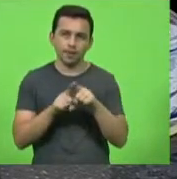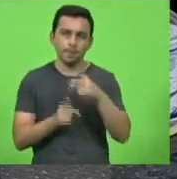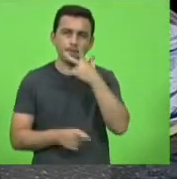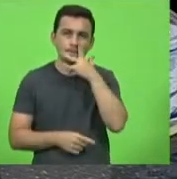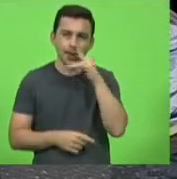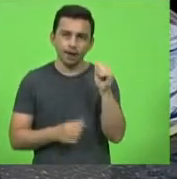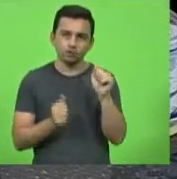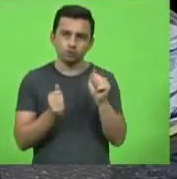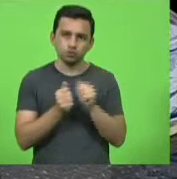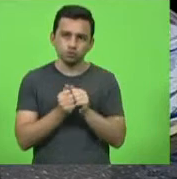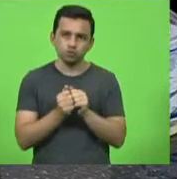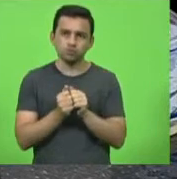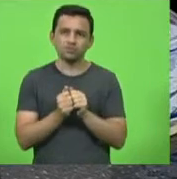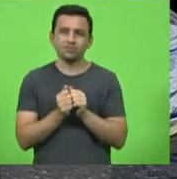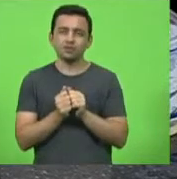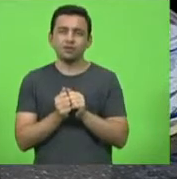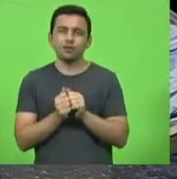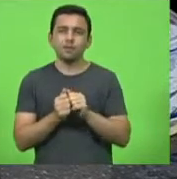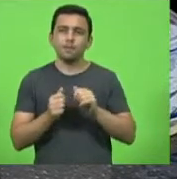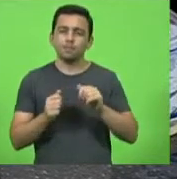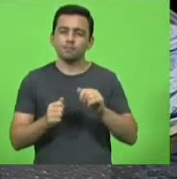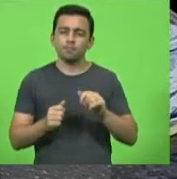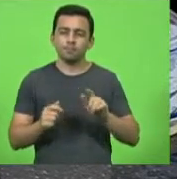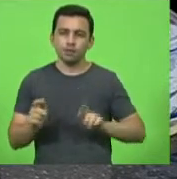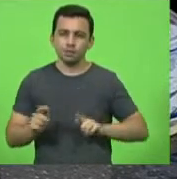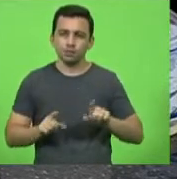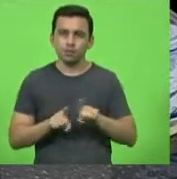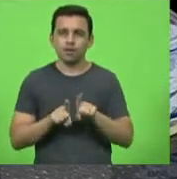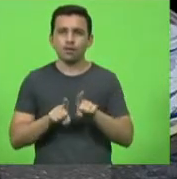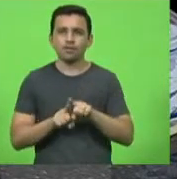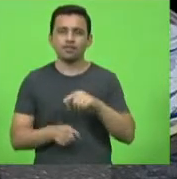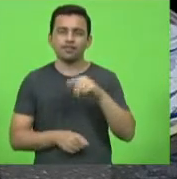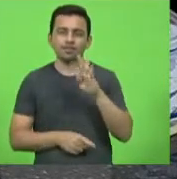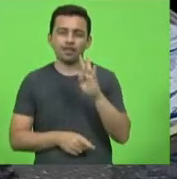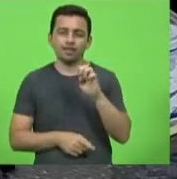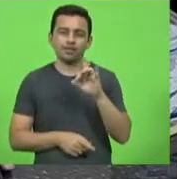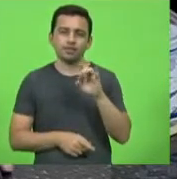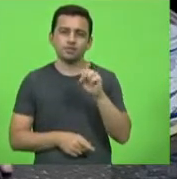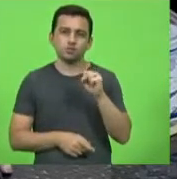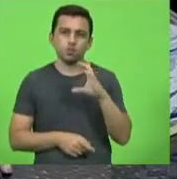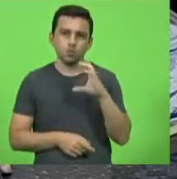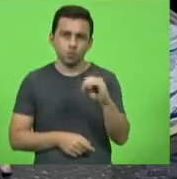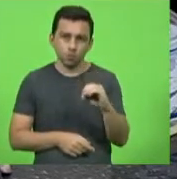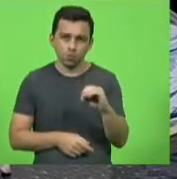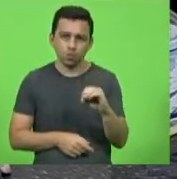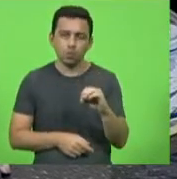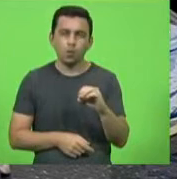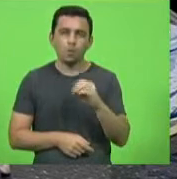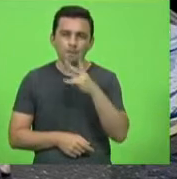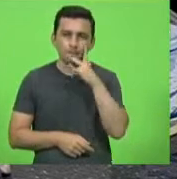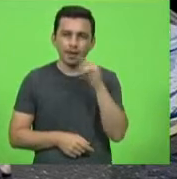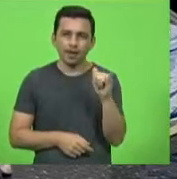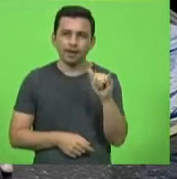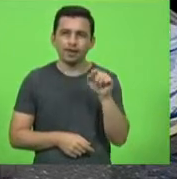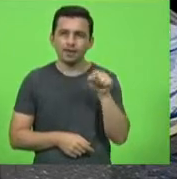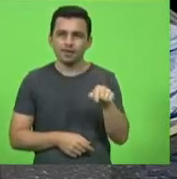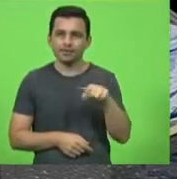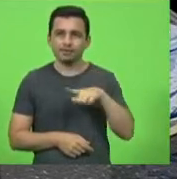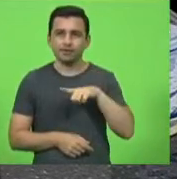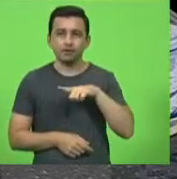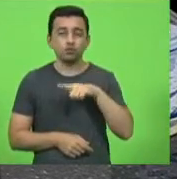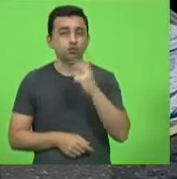primo Tedesco do seu pai teve dois